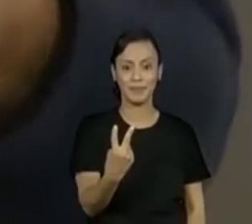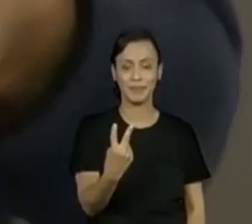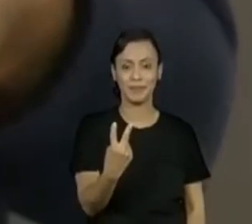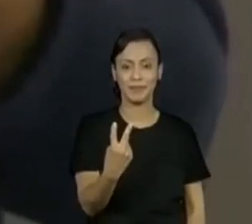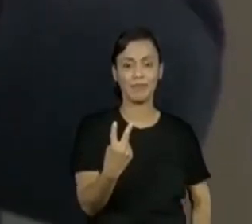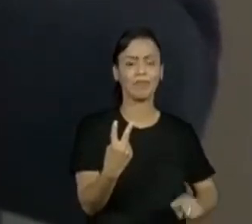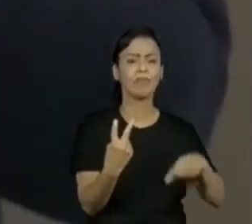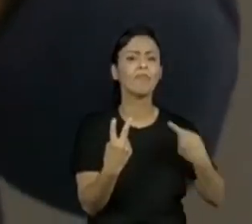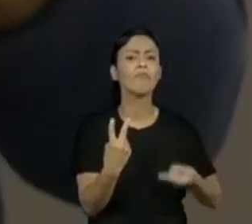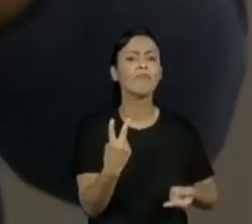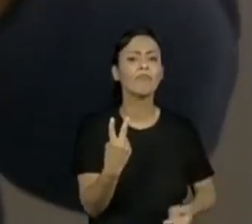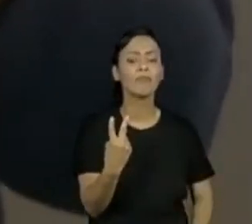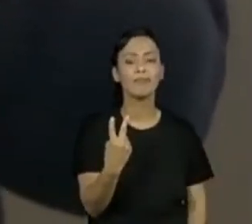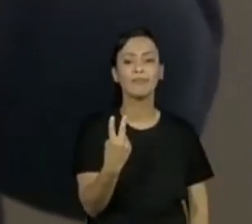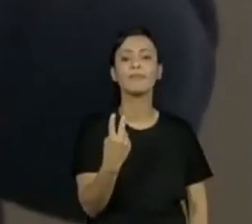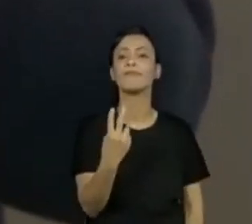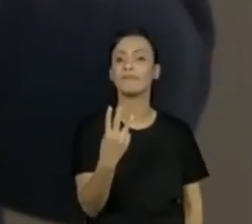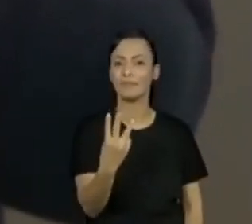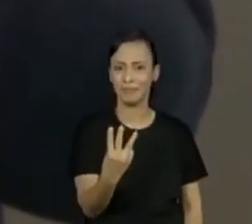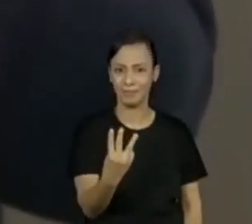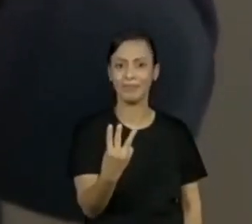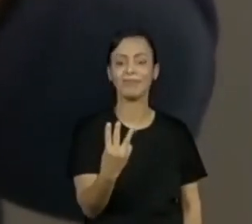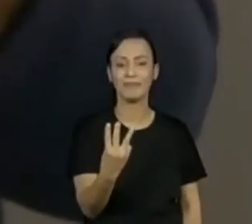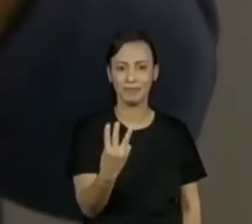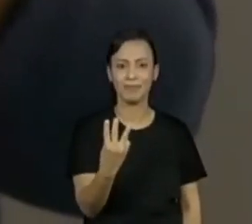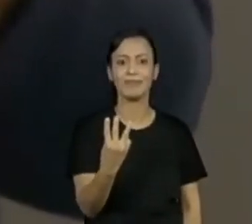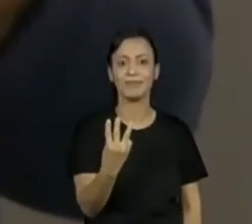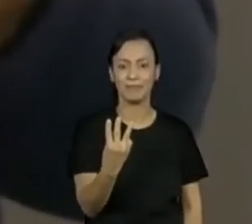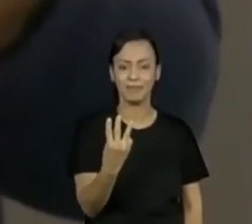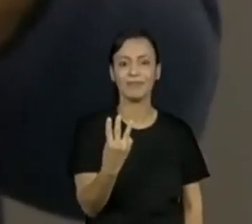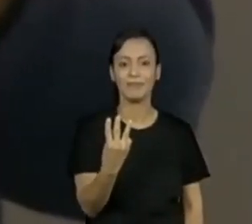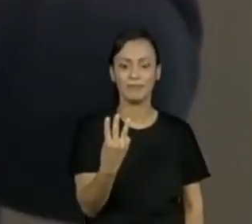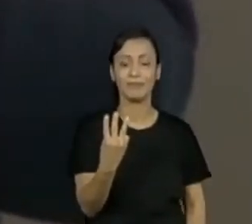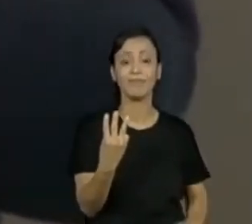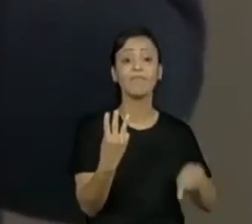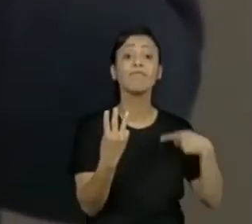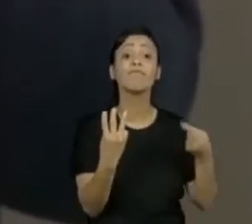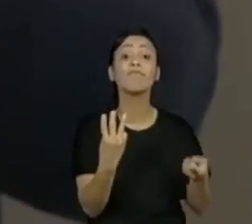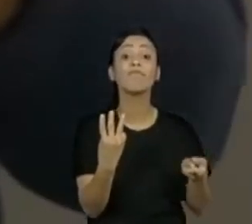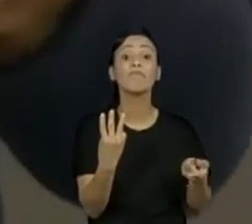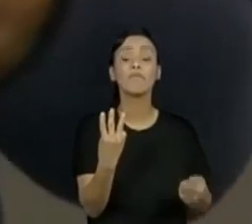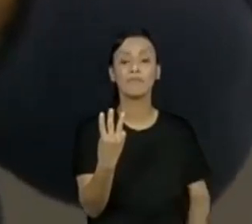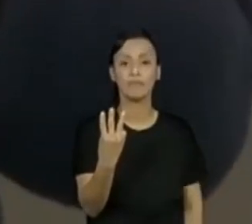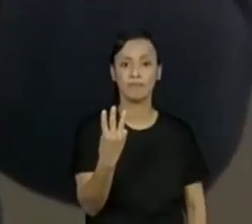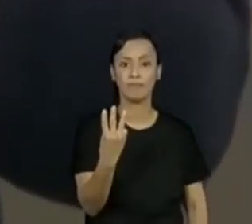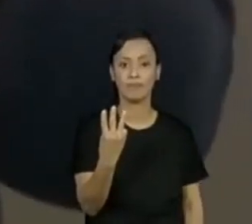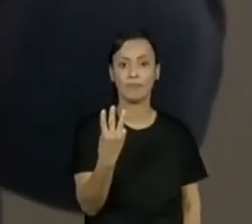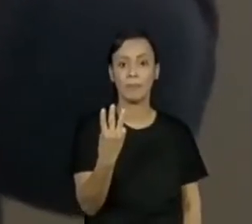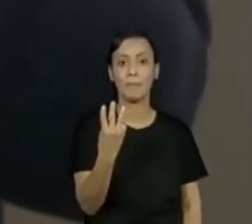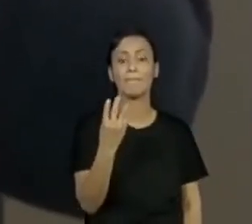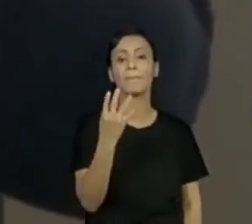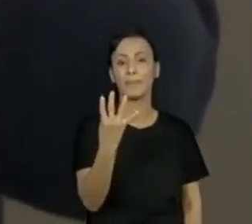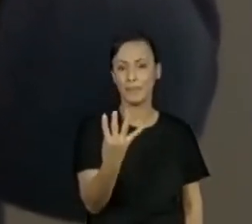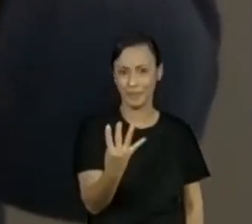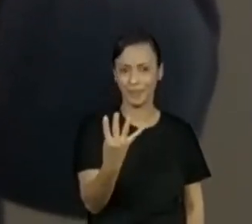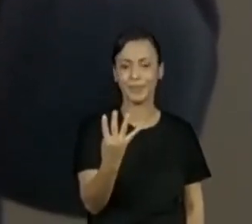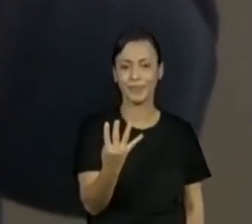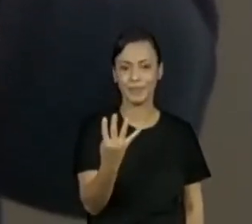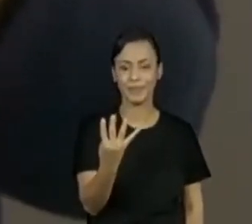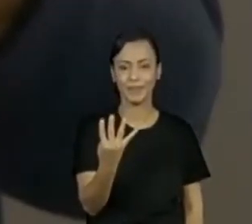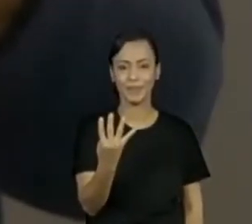E aí, a gente tem o três, certo? E aí, gente tem aqui, ó, o